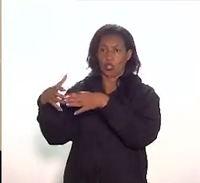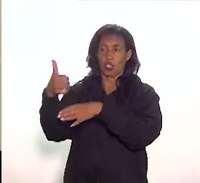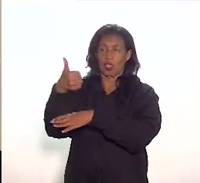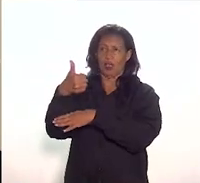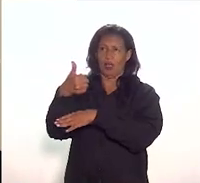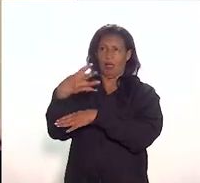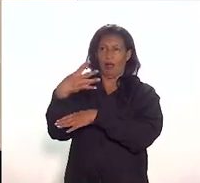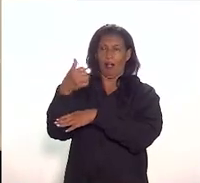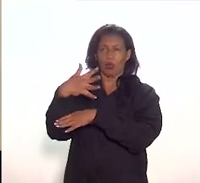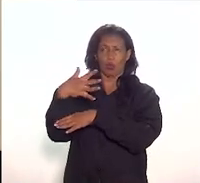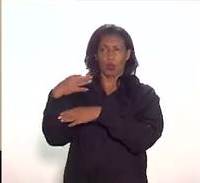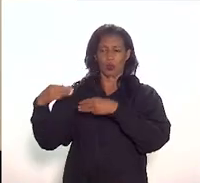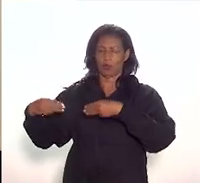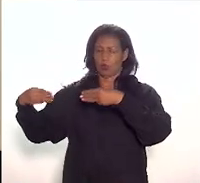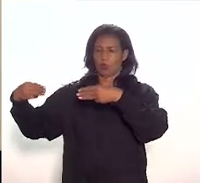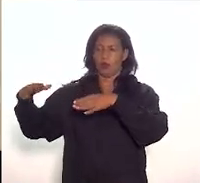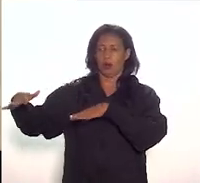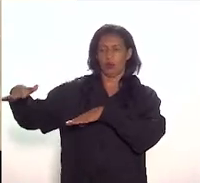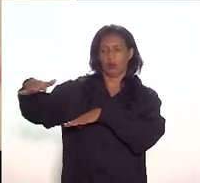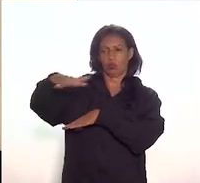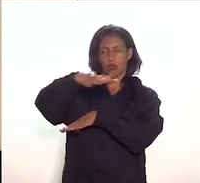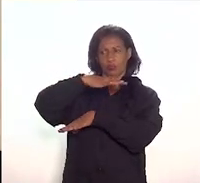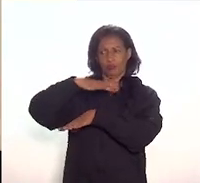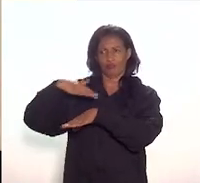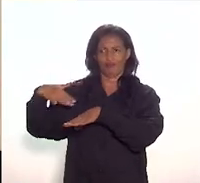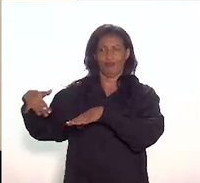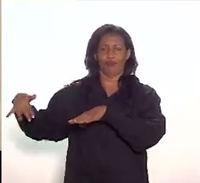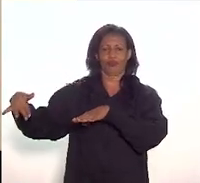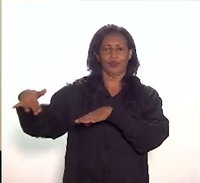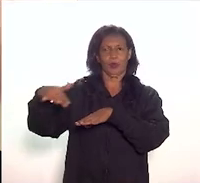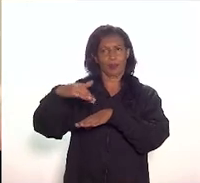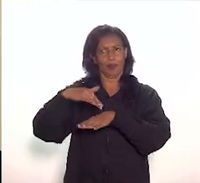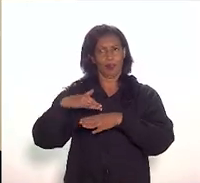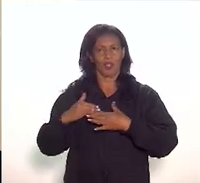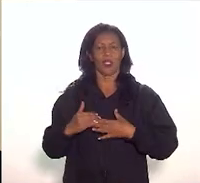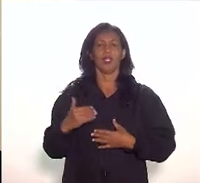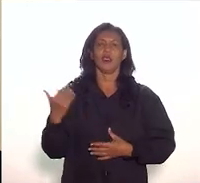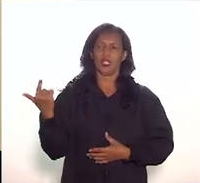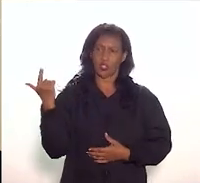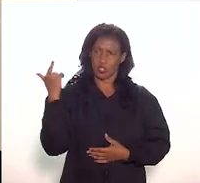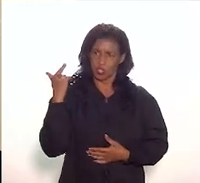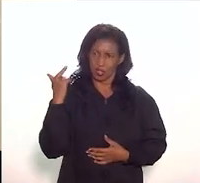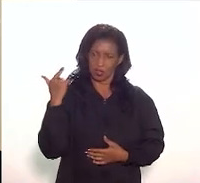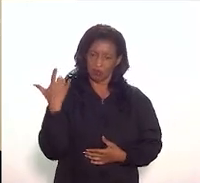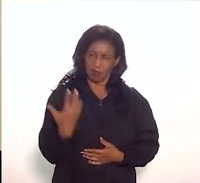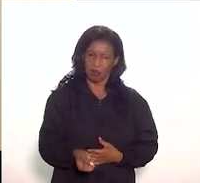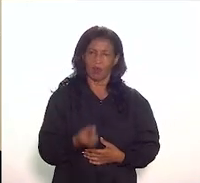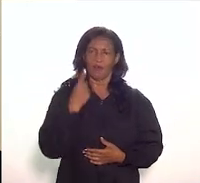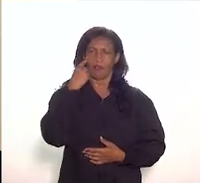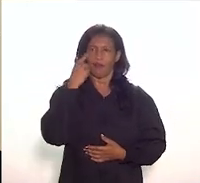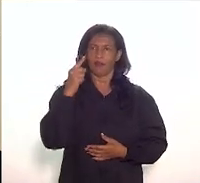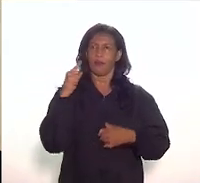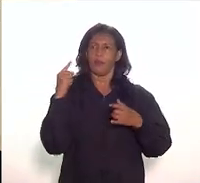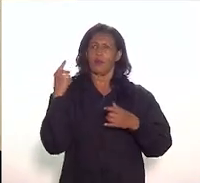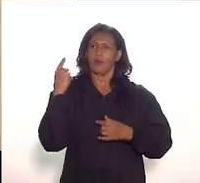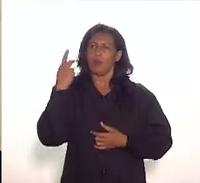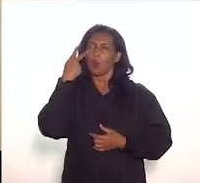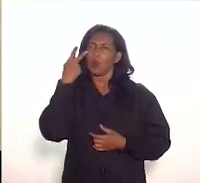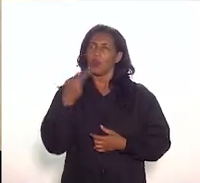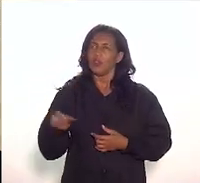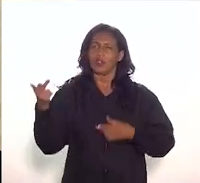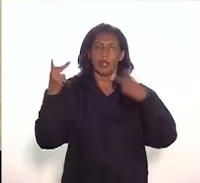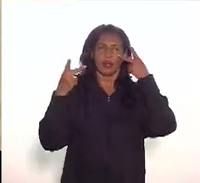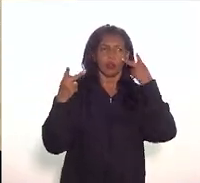não necessariamente museus centros culturais mas enfim a gente considera são peças de visitação